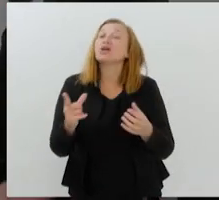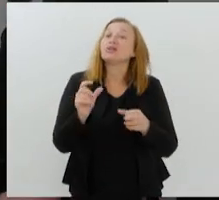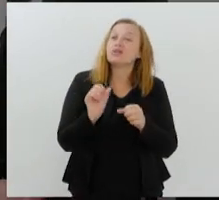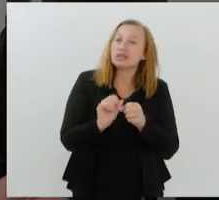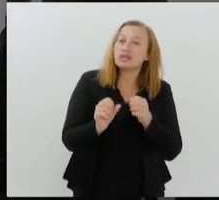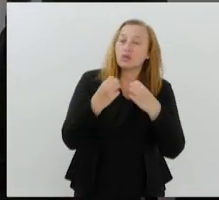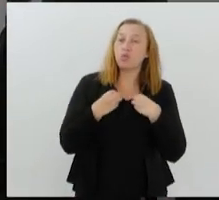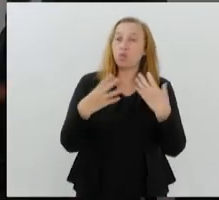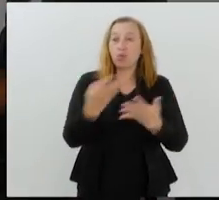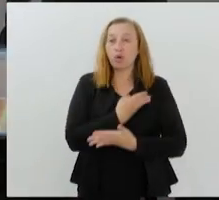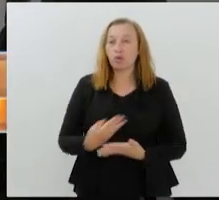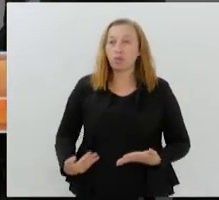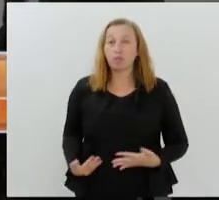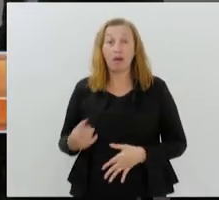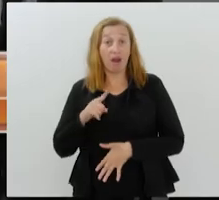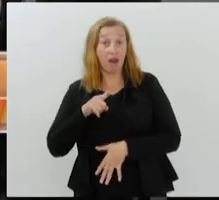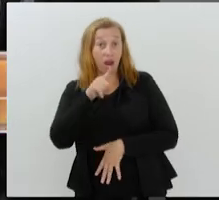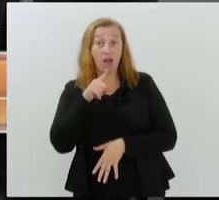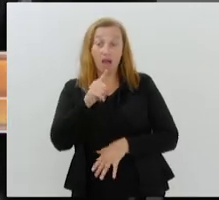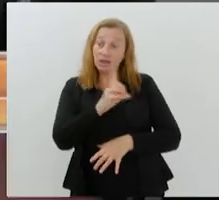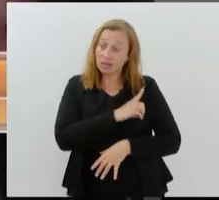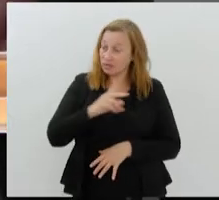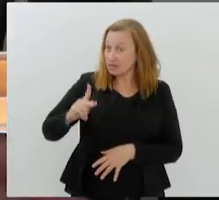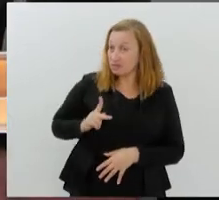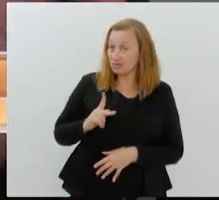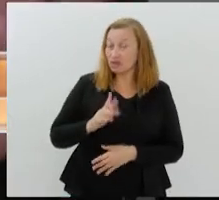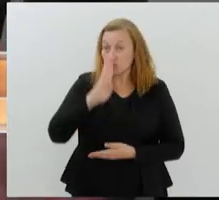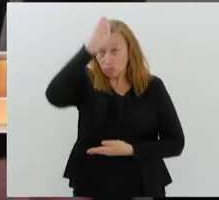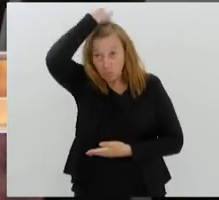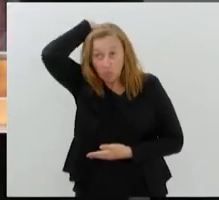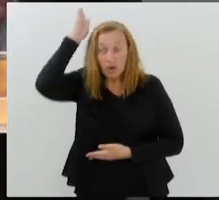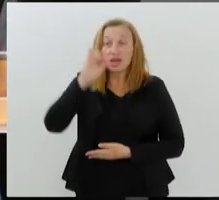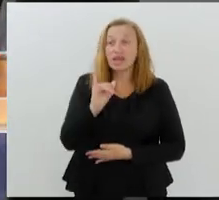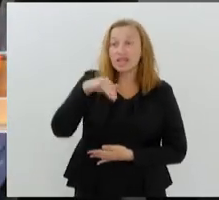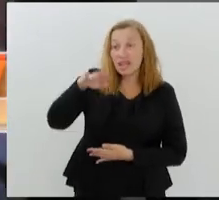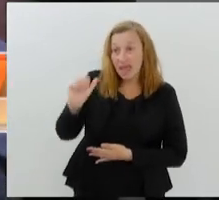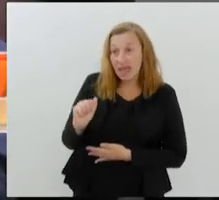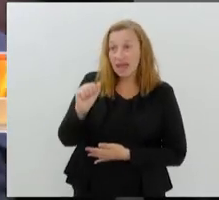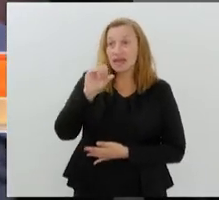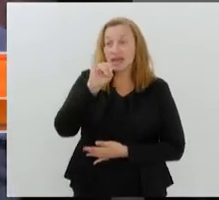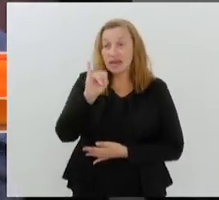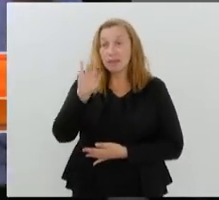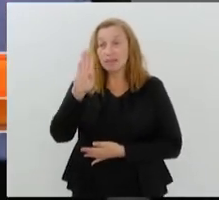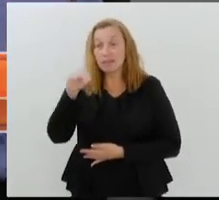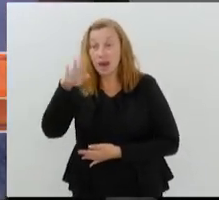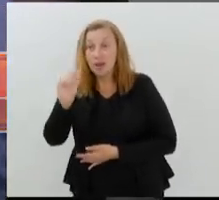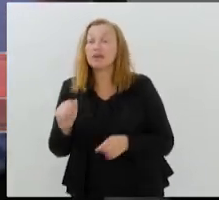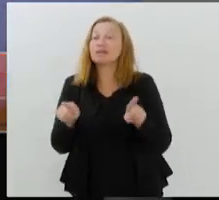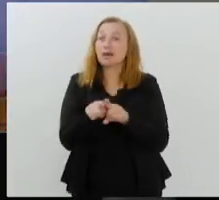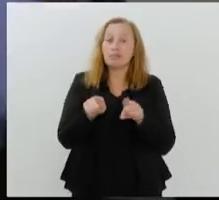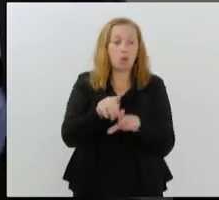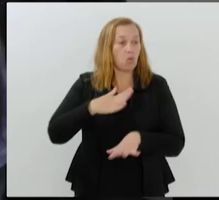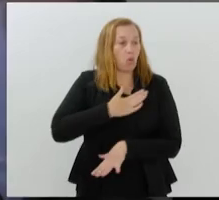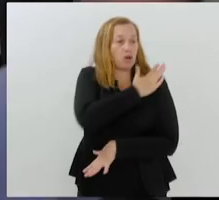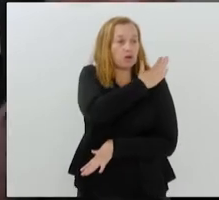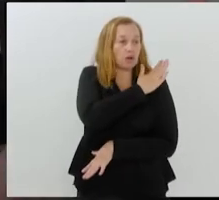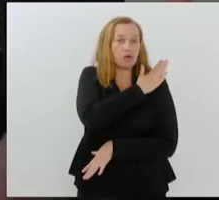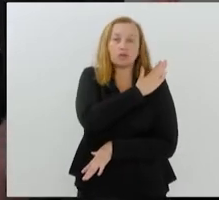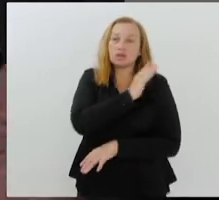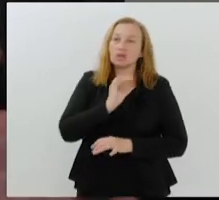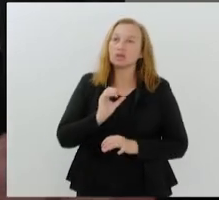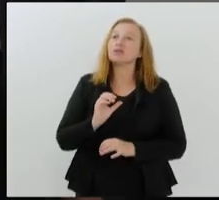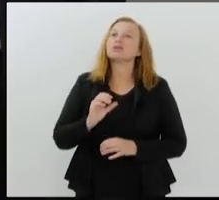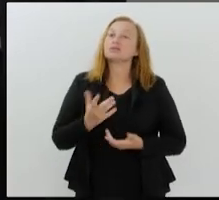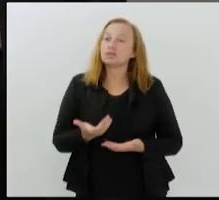pública. Estava lá a Defesa Civil, Bombeiros, INEA, IBAMA, até um coronel da Defesa Civil Nacional participou